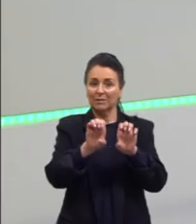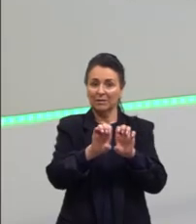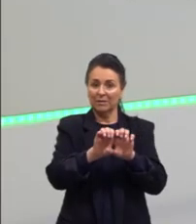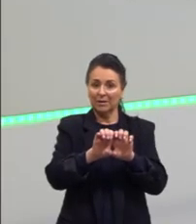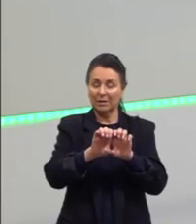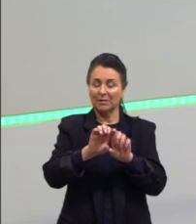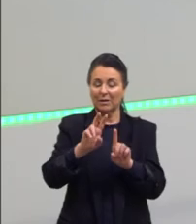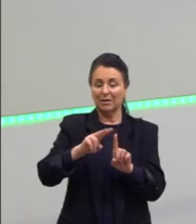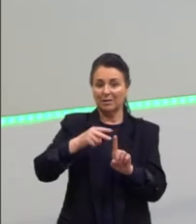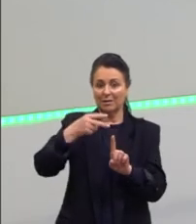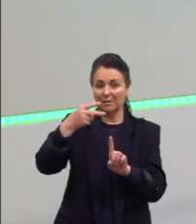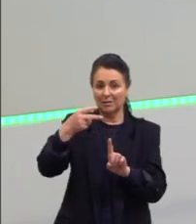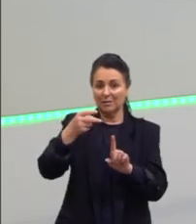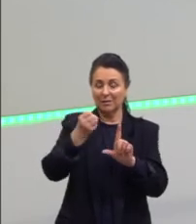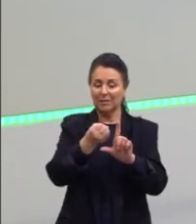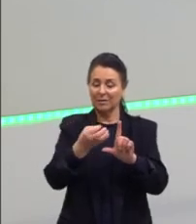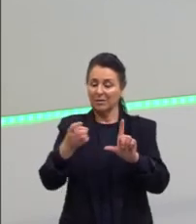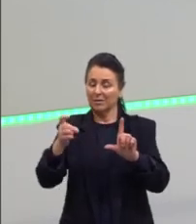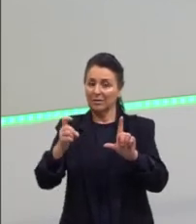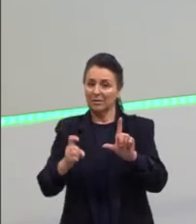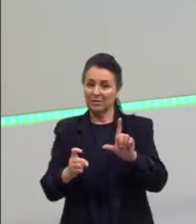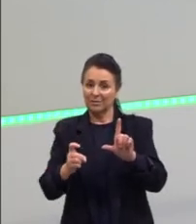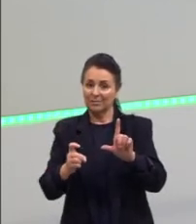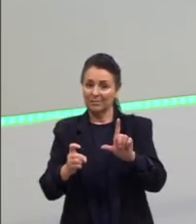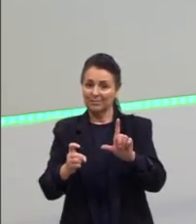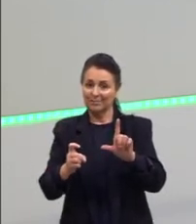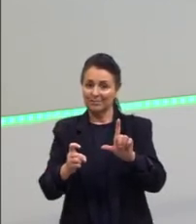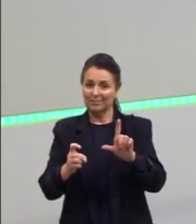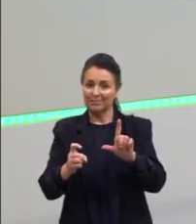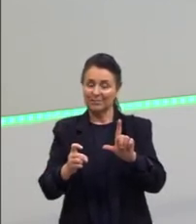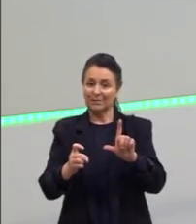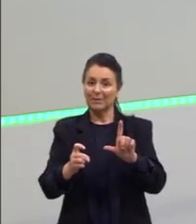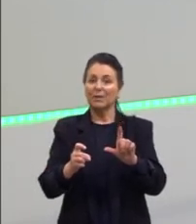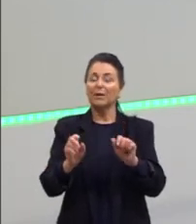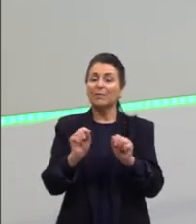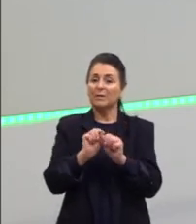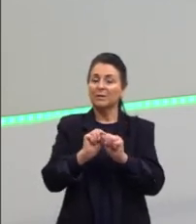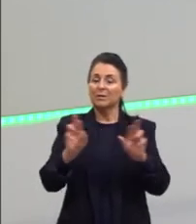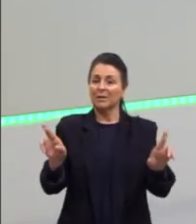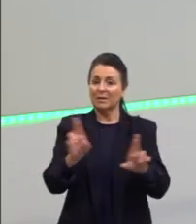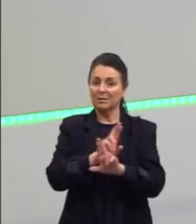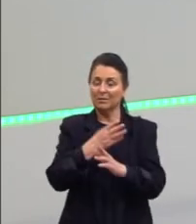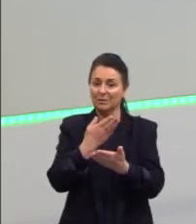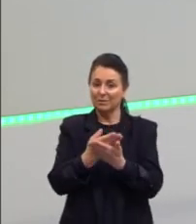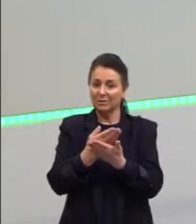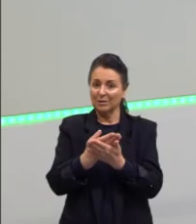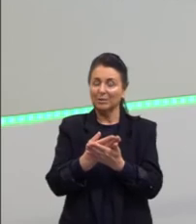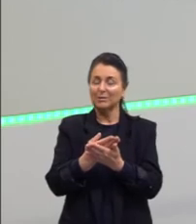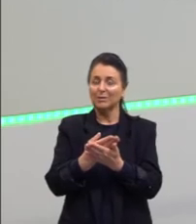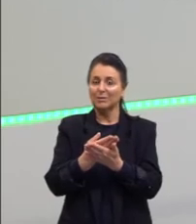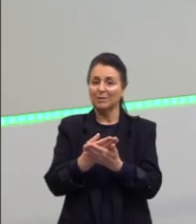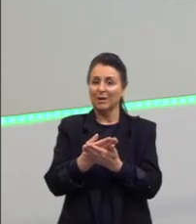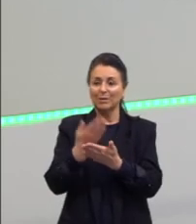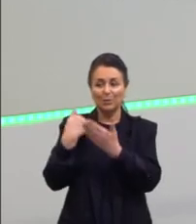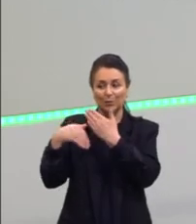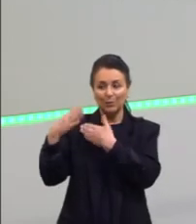exponenciais, logarítmicas, então, também trazendo a relação que nós estudamos aí nas últimas aulas.